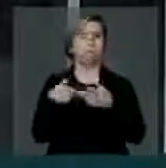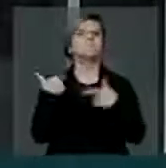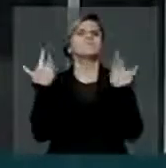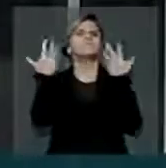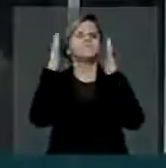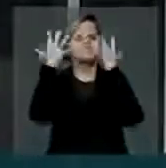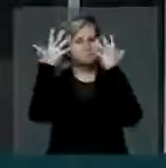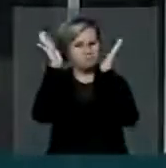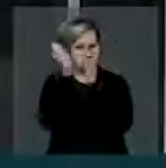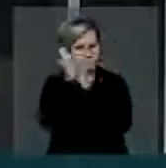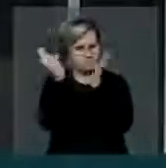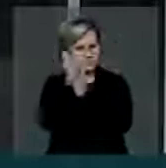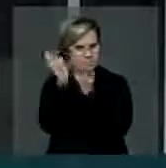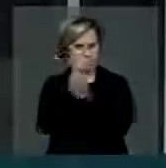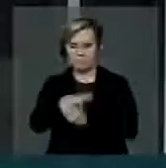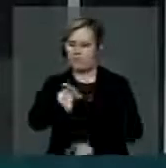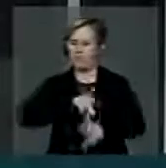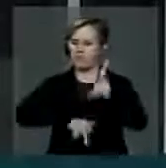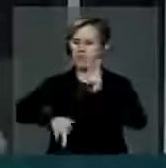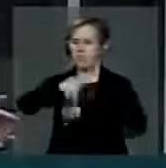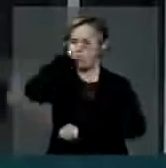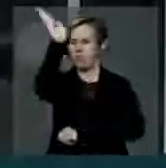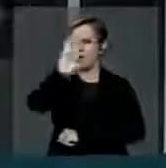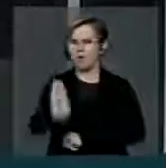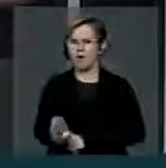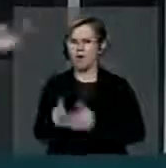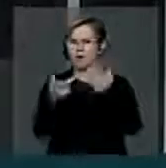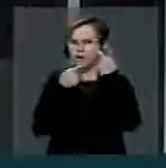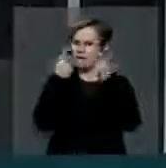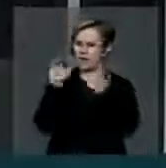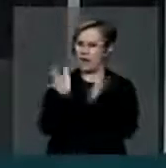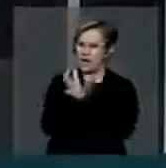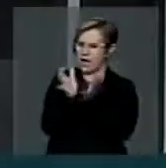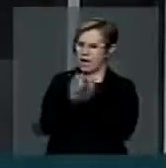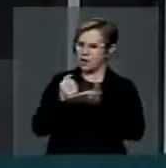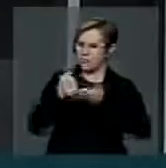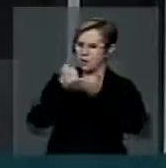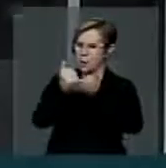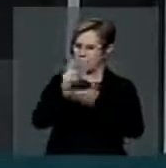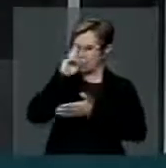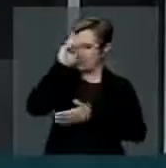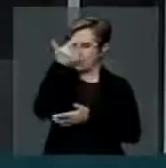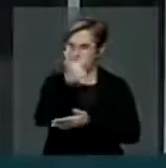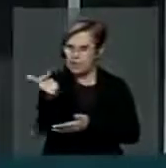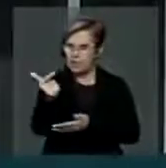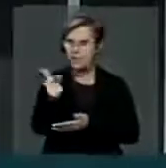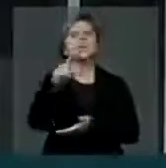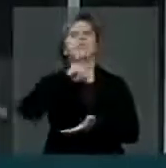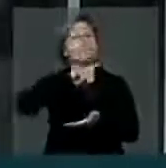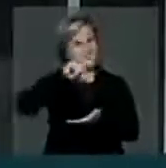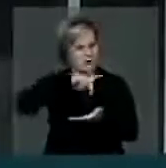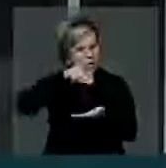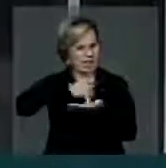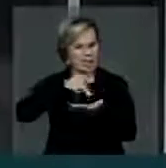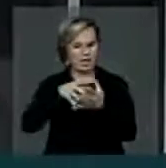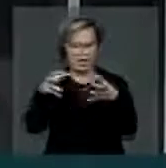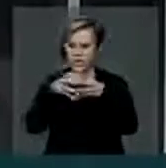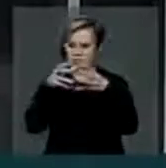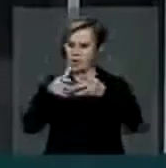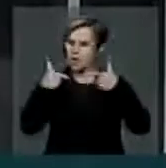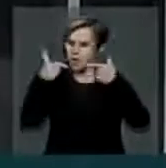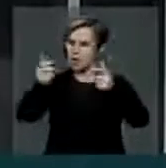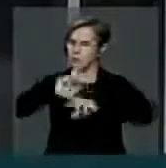a população. E não tem esse negócio de dizer que o movimento não tem comando. Como é que não tem comando? É um comando